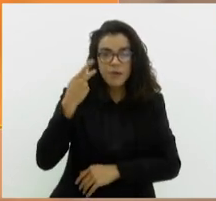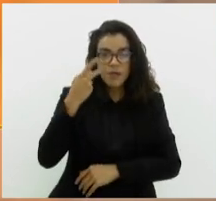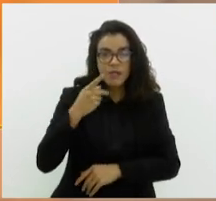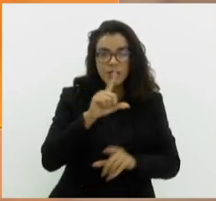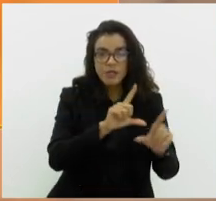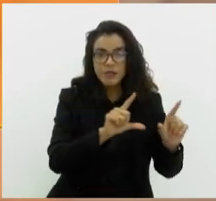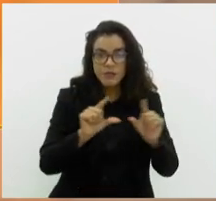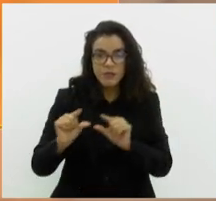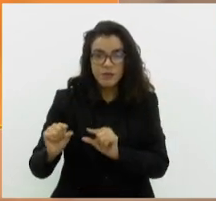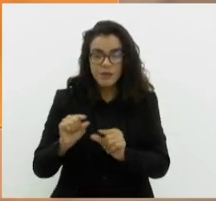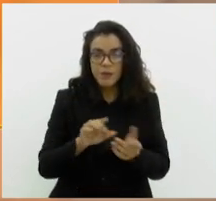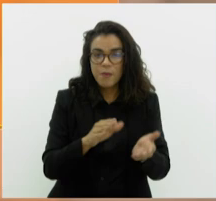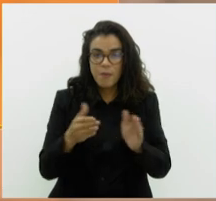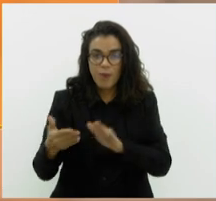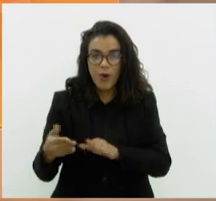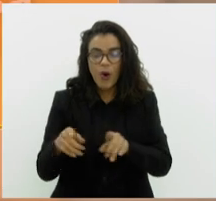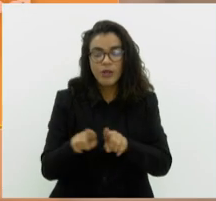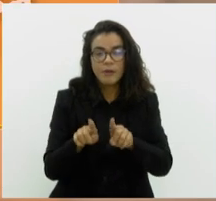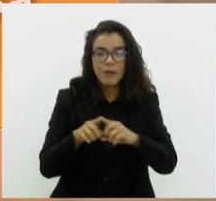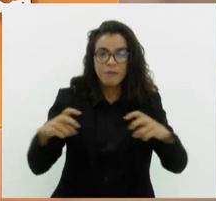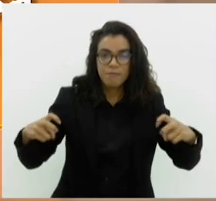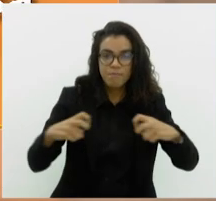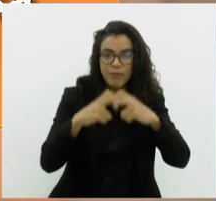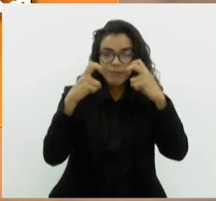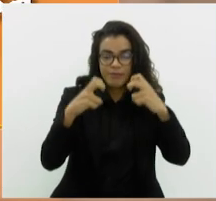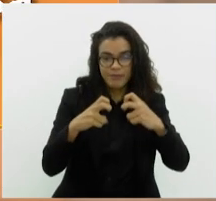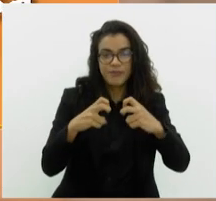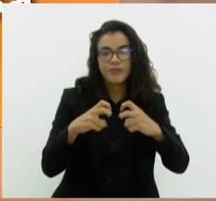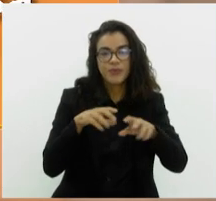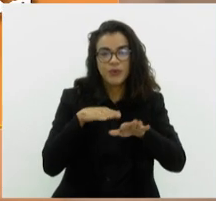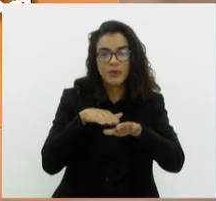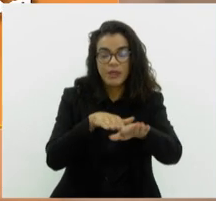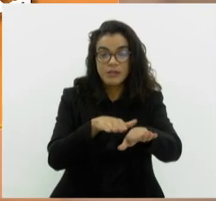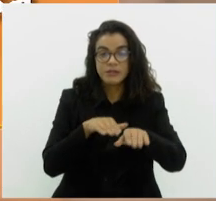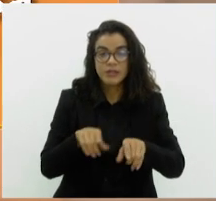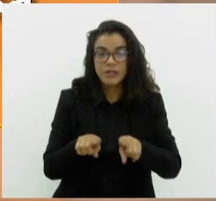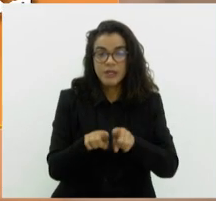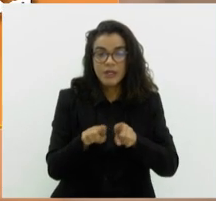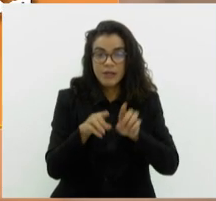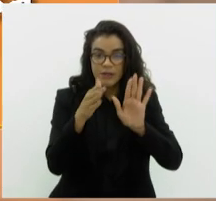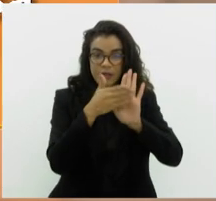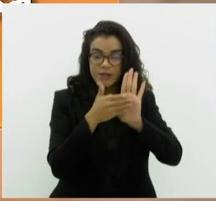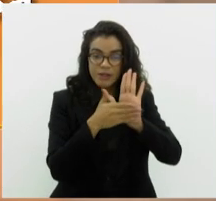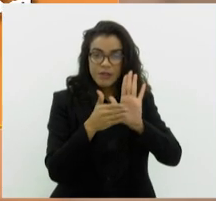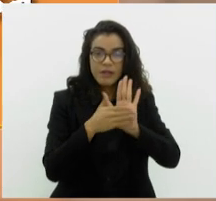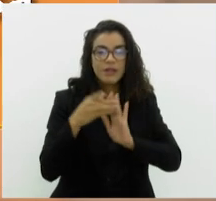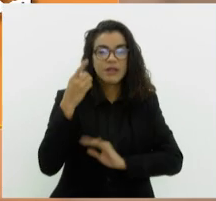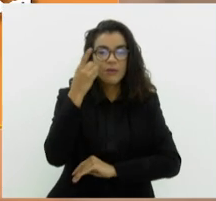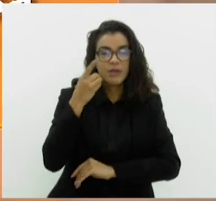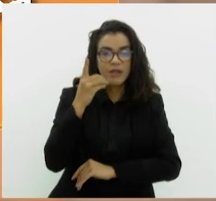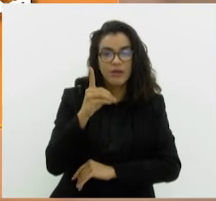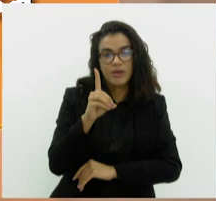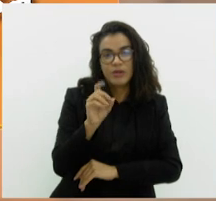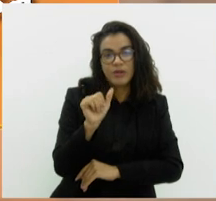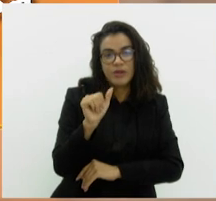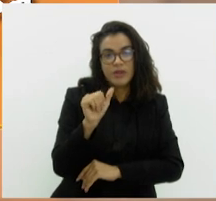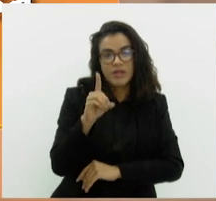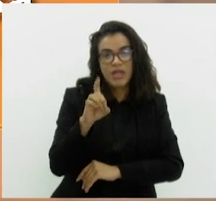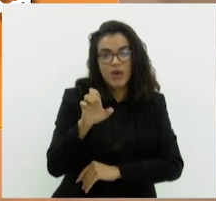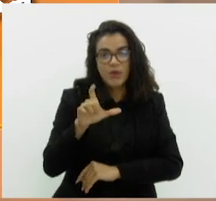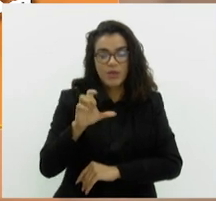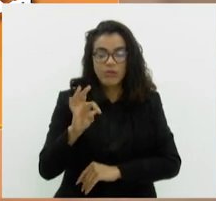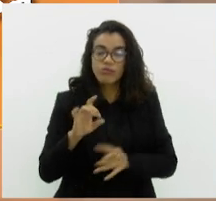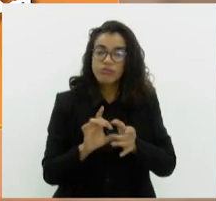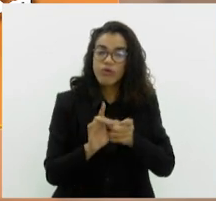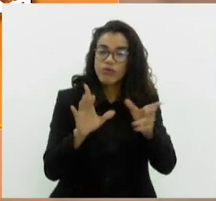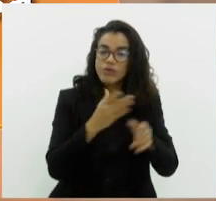mortes e acidentes no trânsito. Ainda na pauta, um projeto do deputado Doutor Deodalto, que autoriza o governo do